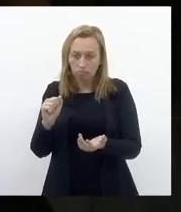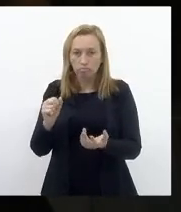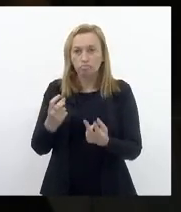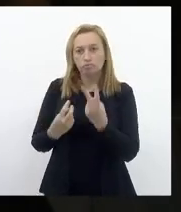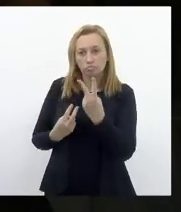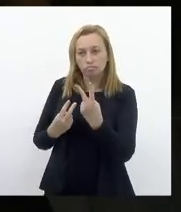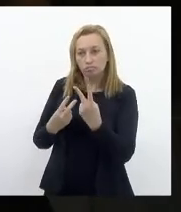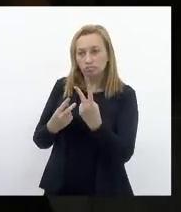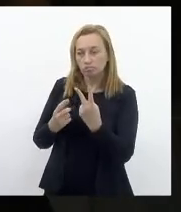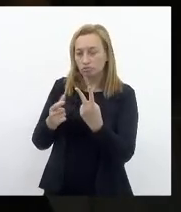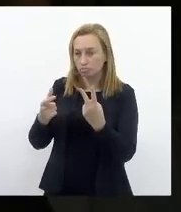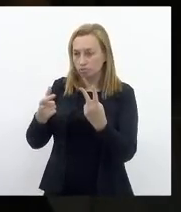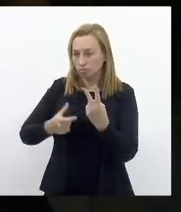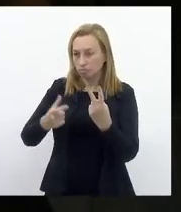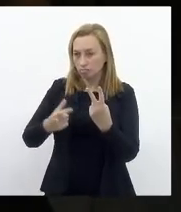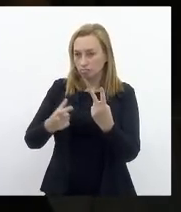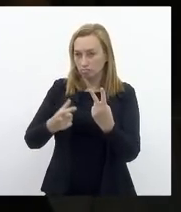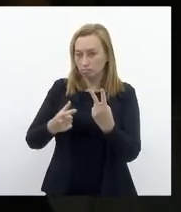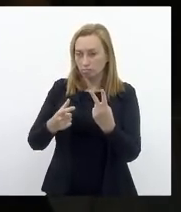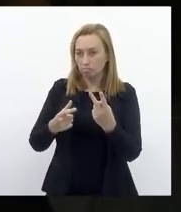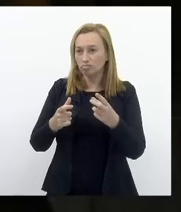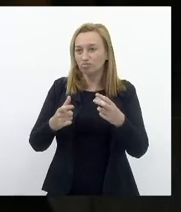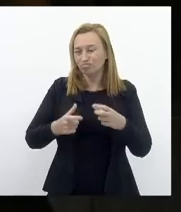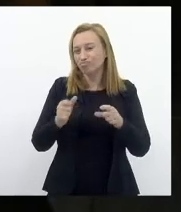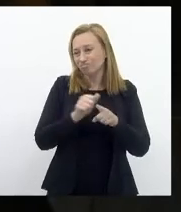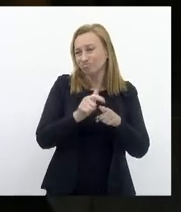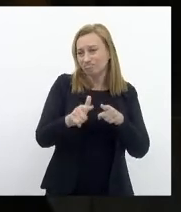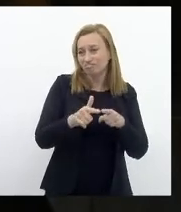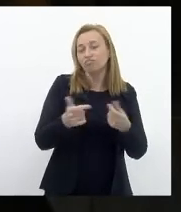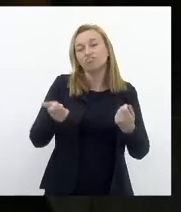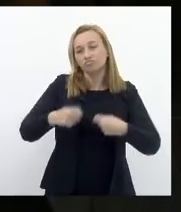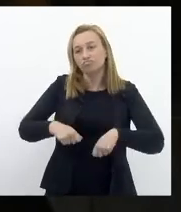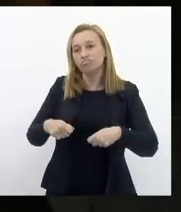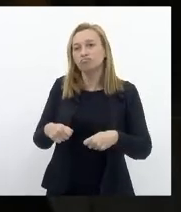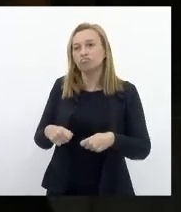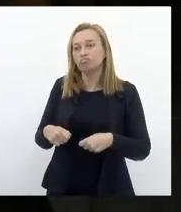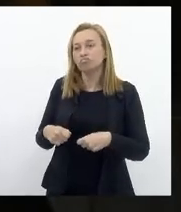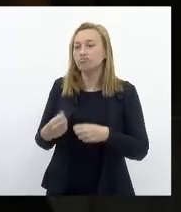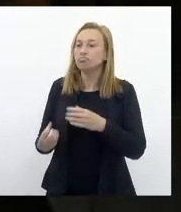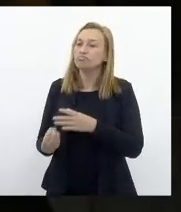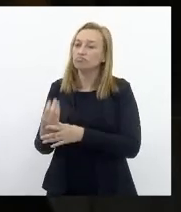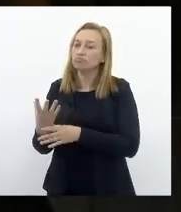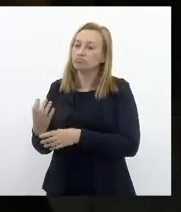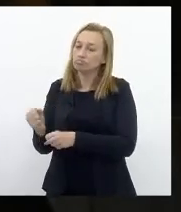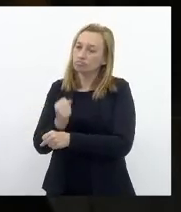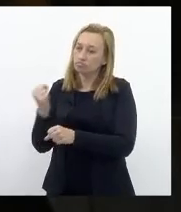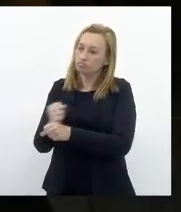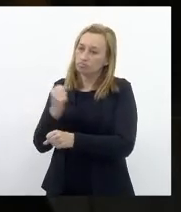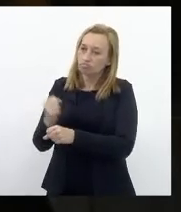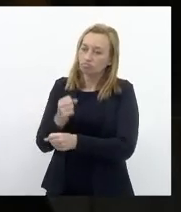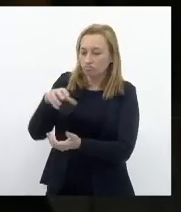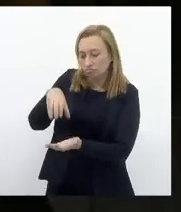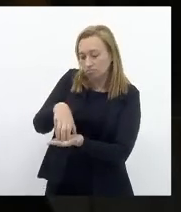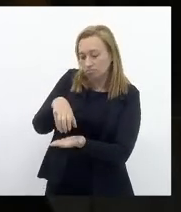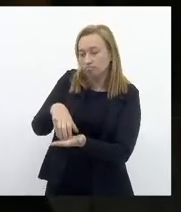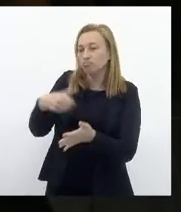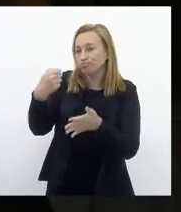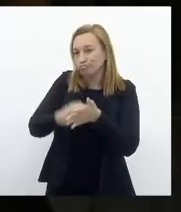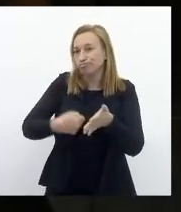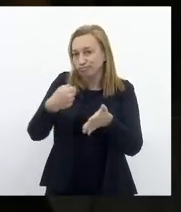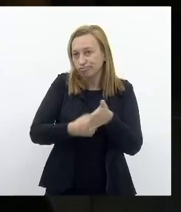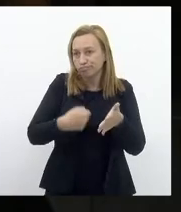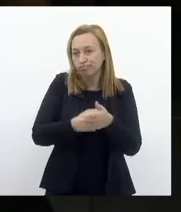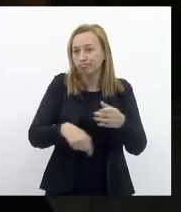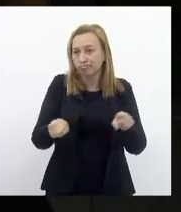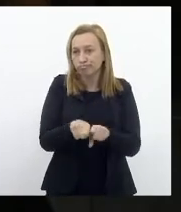lugares Diferentes Inclusive Numa área alugada E seria a possibilidade De fazer A sede da Defensoria Ao mesmo tempo Que a UF luta Por uma